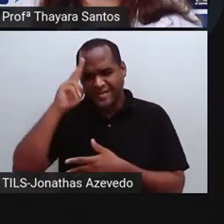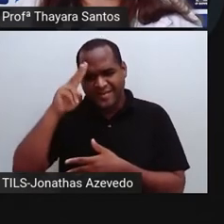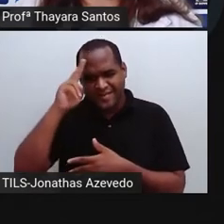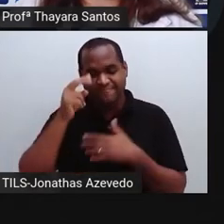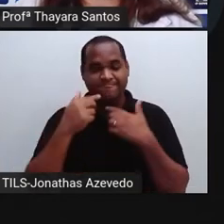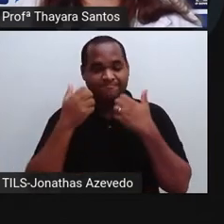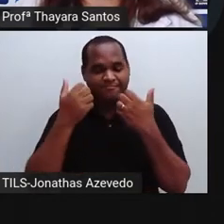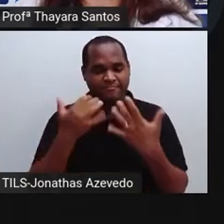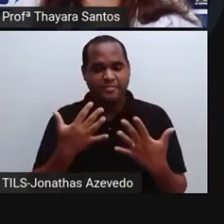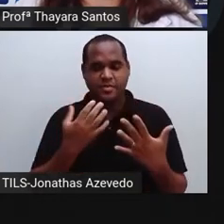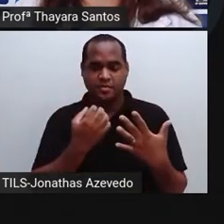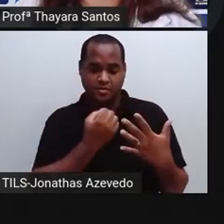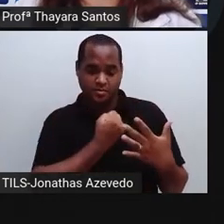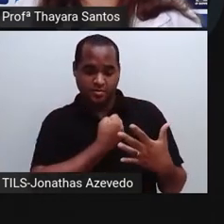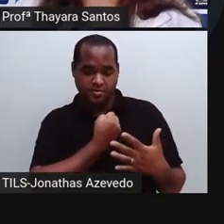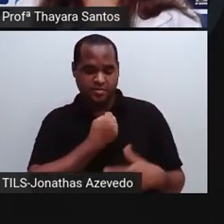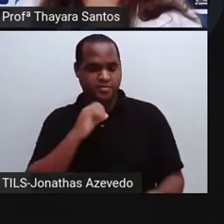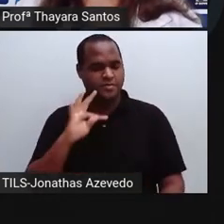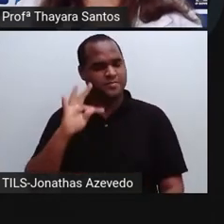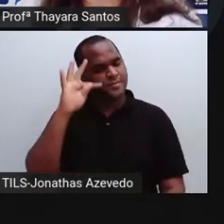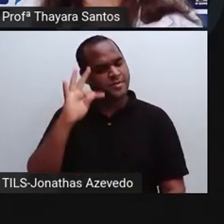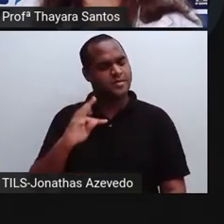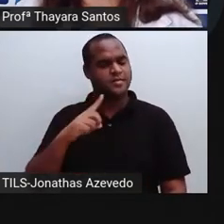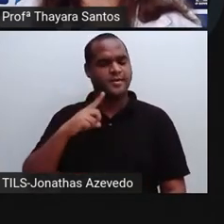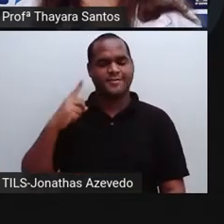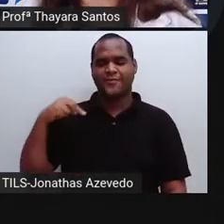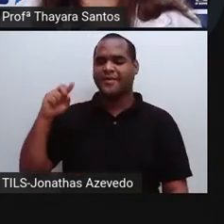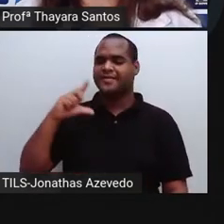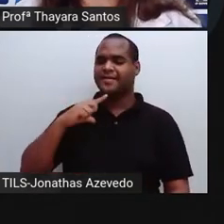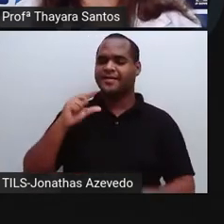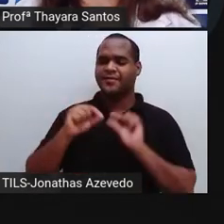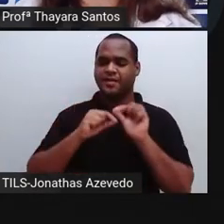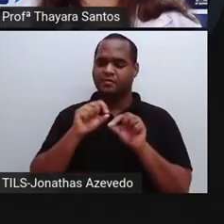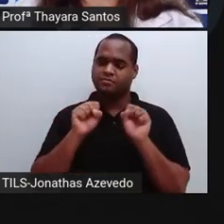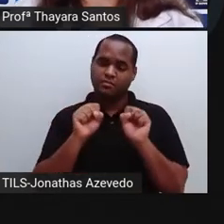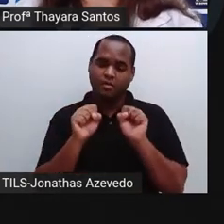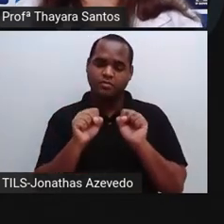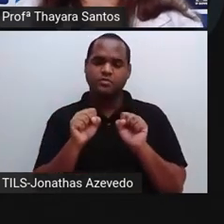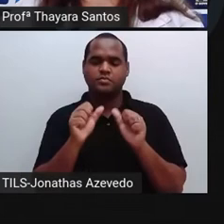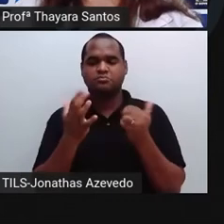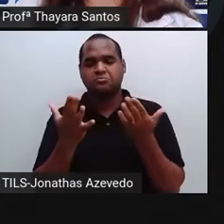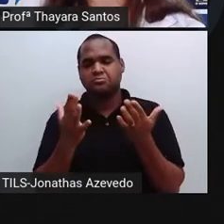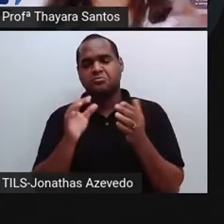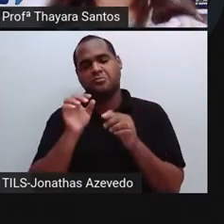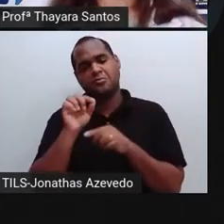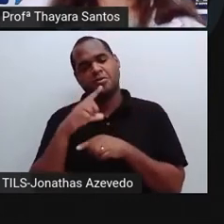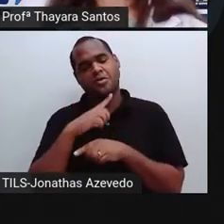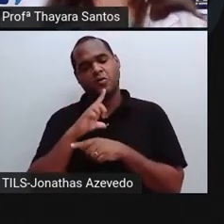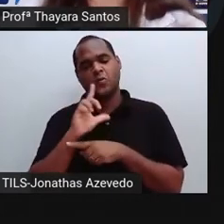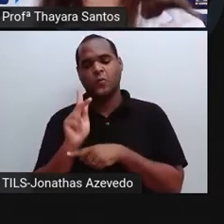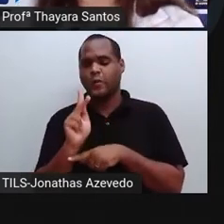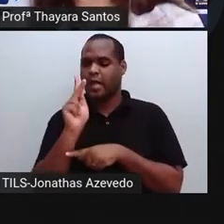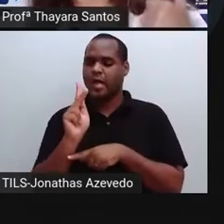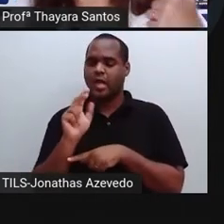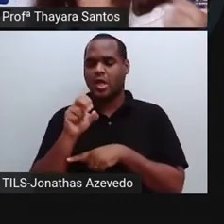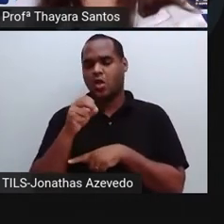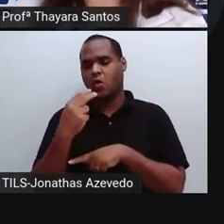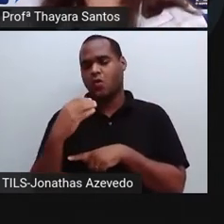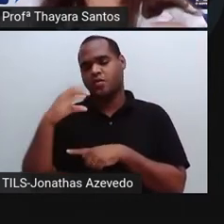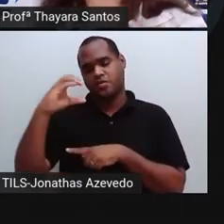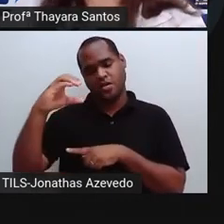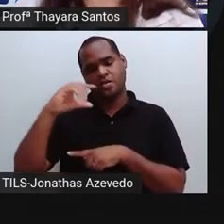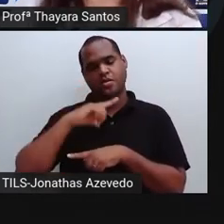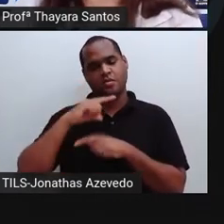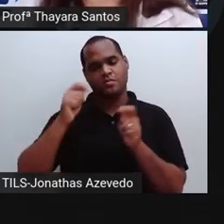para vocês que a temperatura, já falei em outra aula, a temperatura pode ser ou em Kelvin ou em graus Celsius.